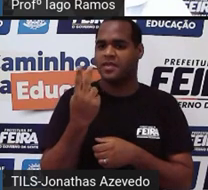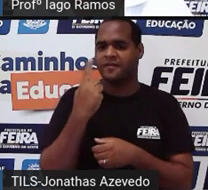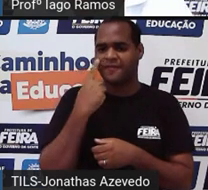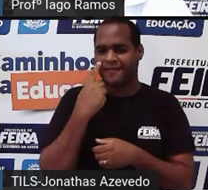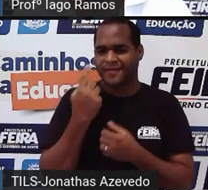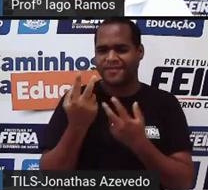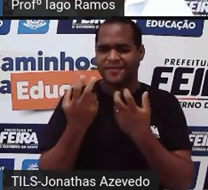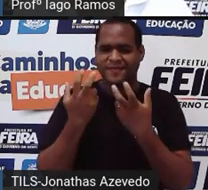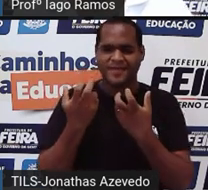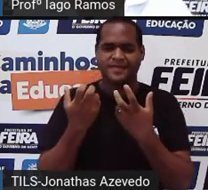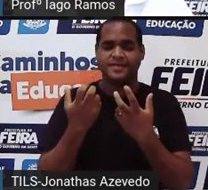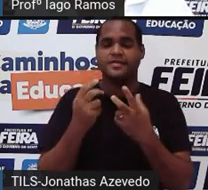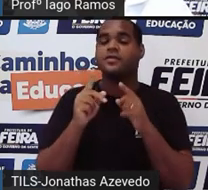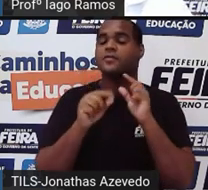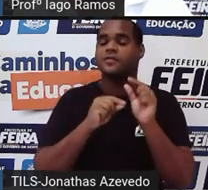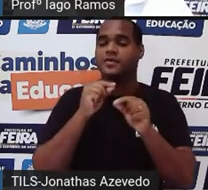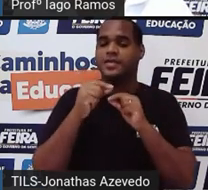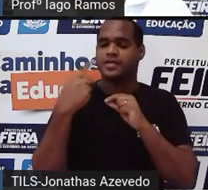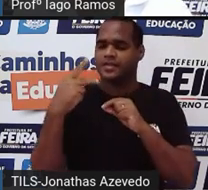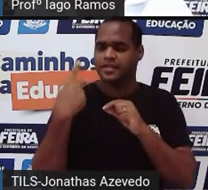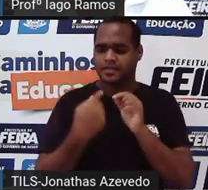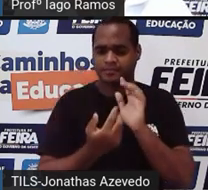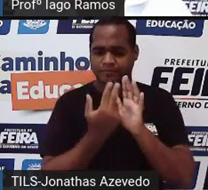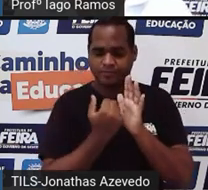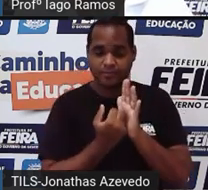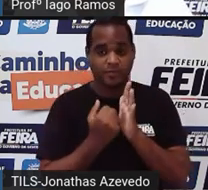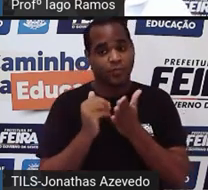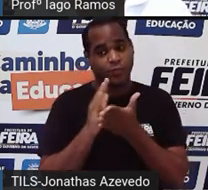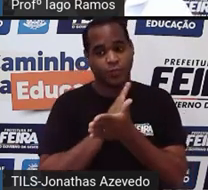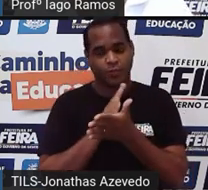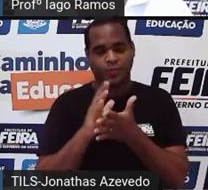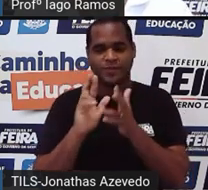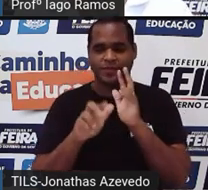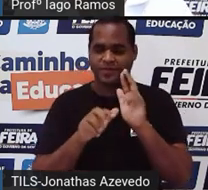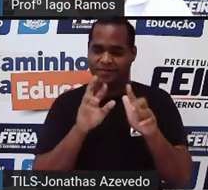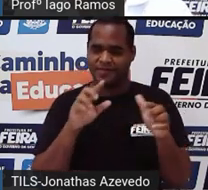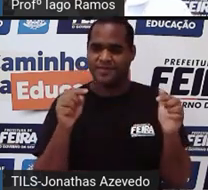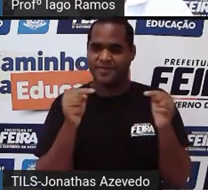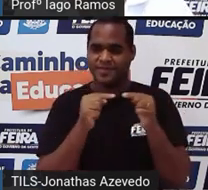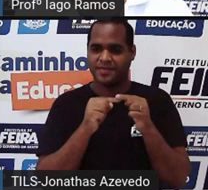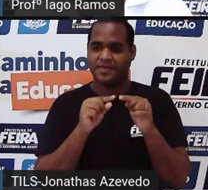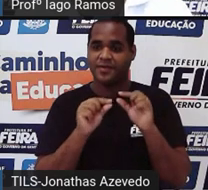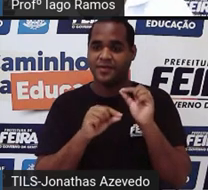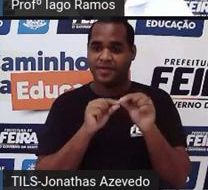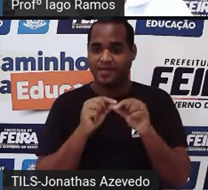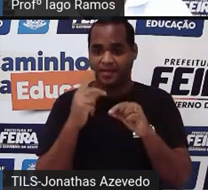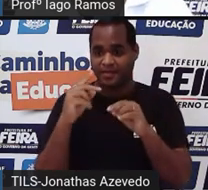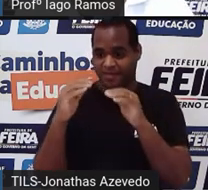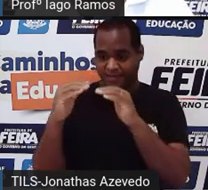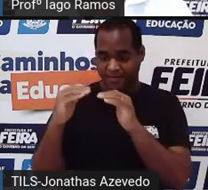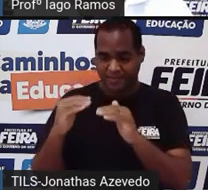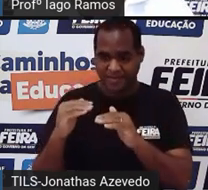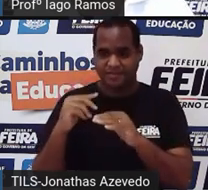ó que essa figura aqui ó os pontos do daqui de baixo